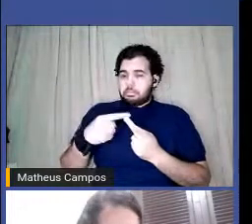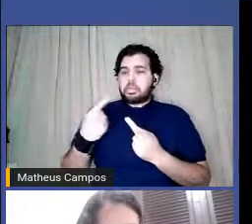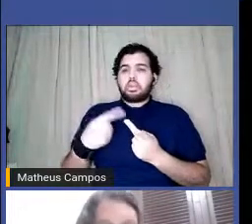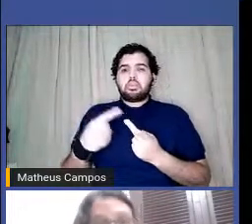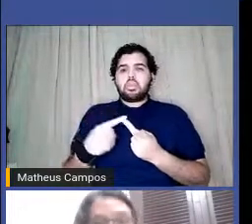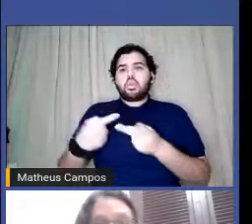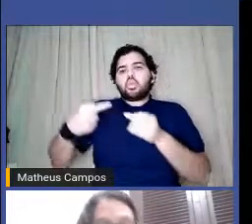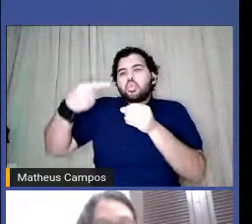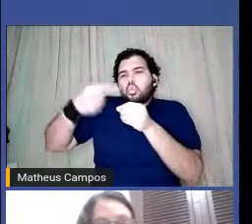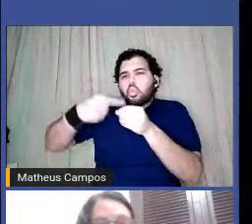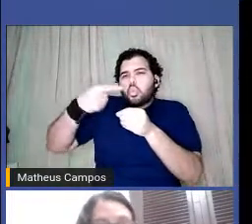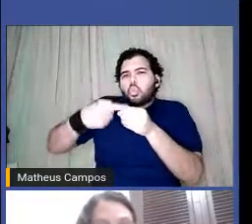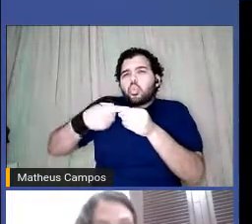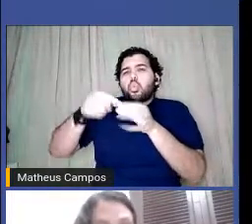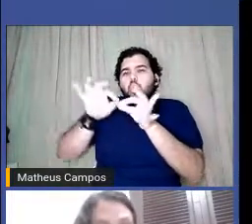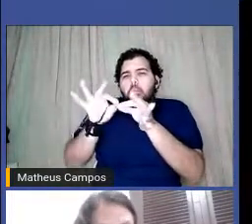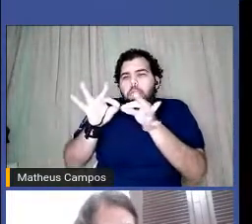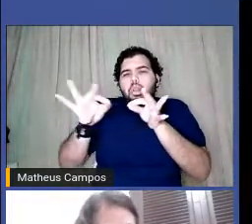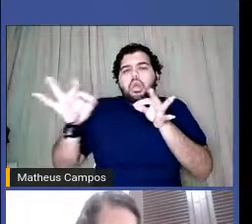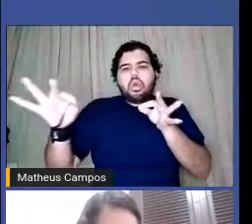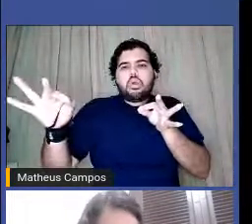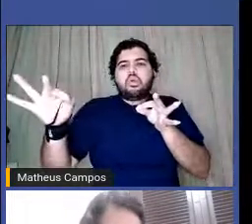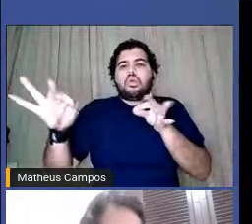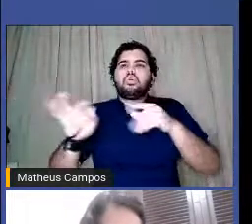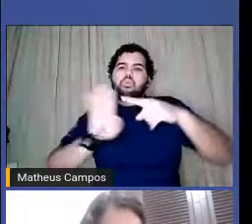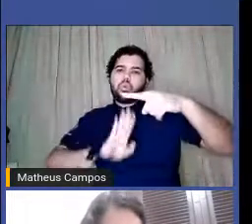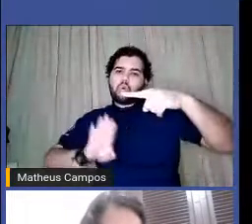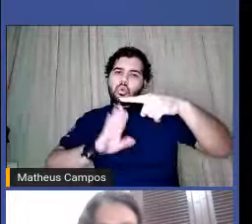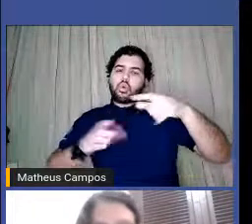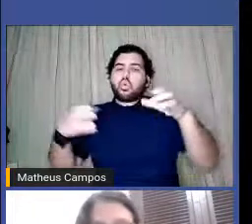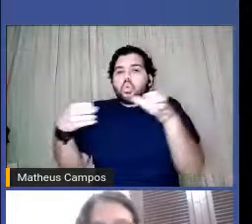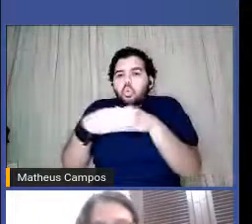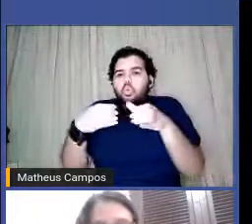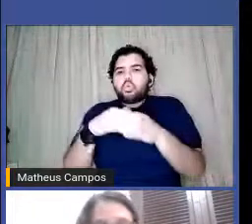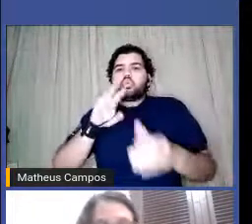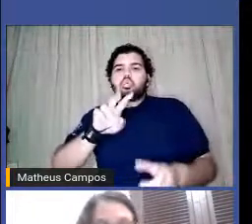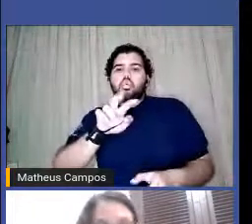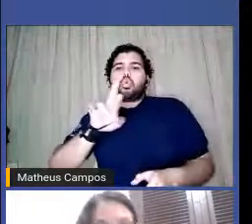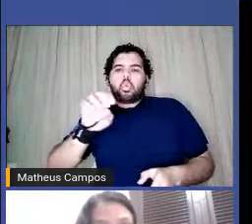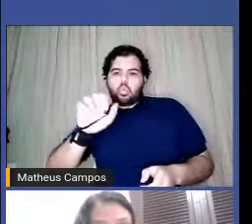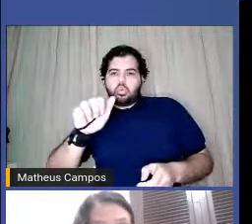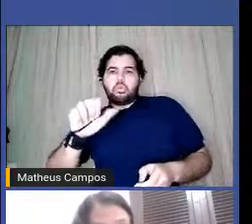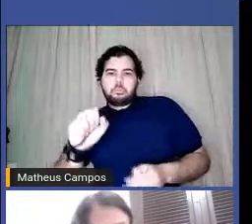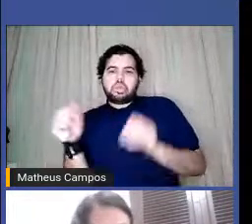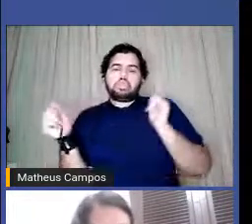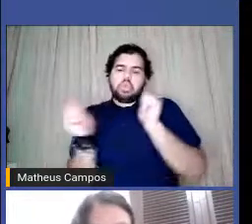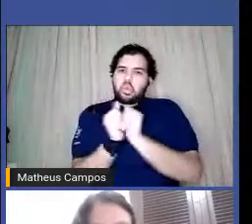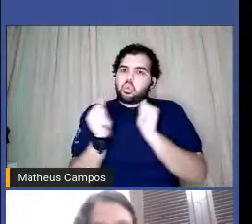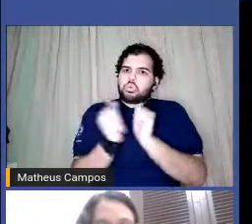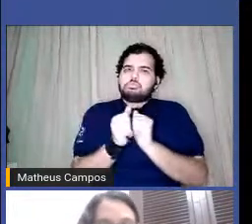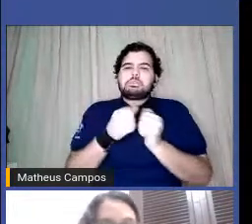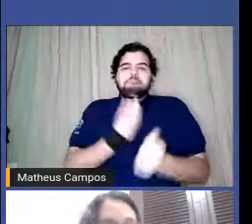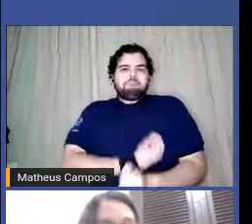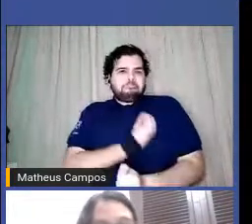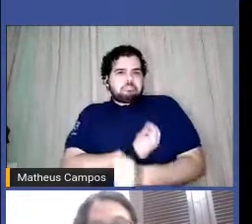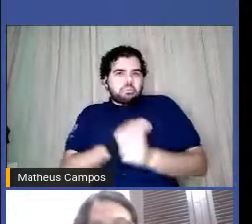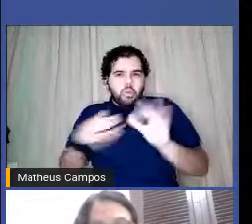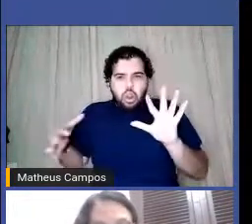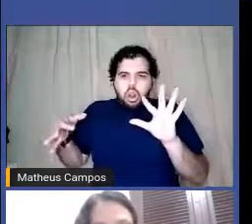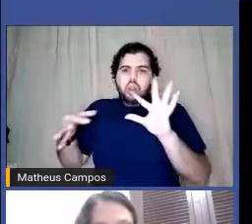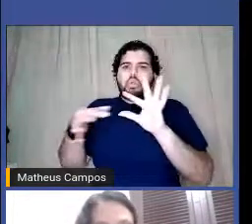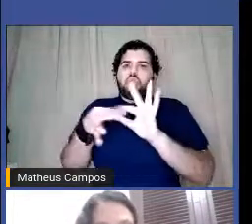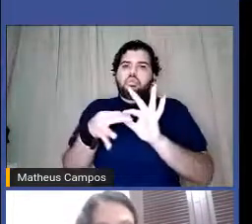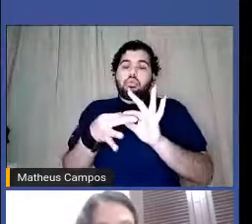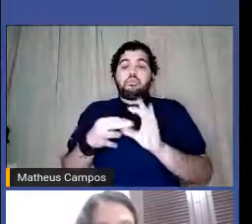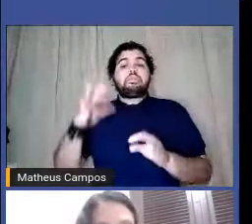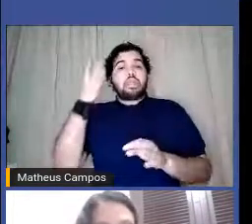periférico, ela também é da coletiva Barrosas, está junto com a gente, né, nessa vivência. E eu acho